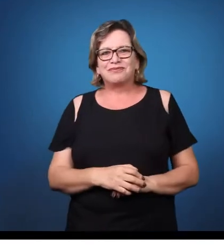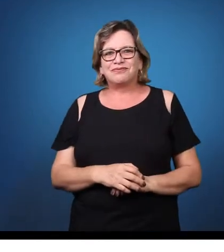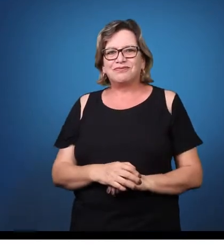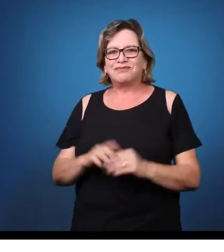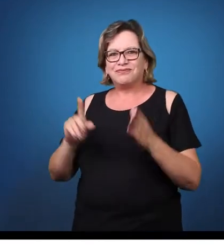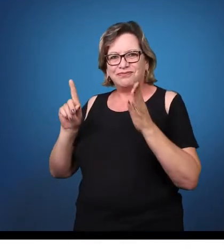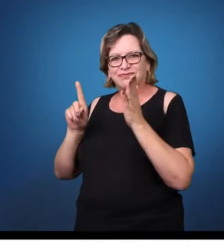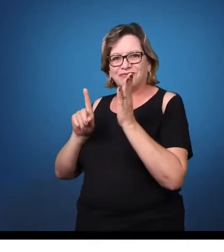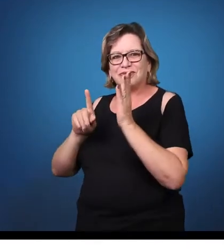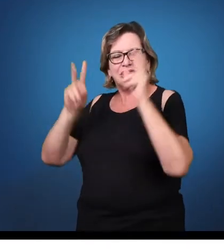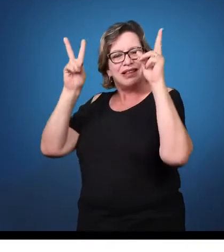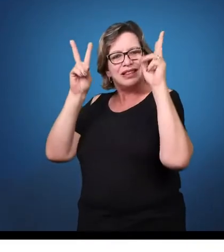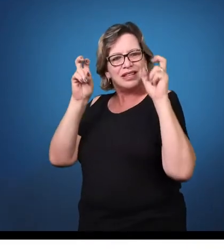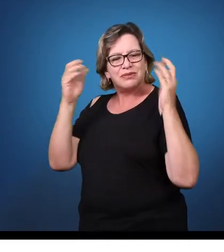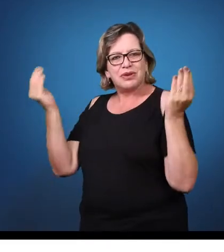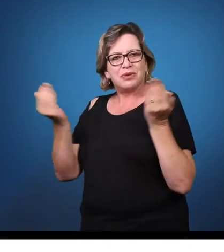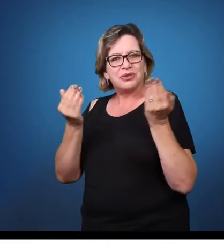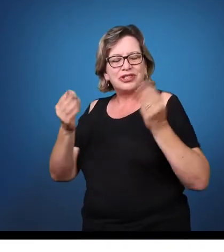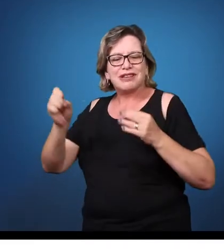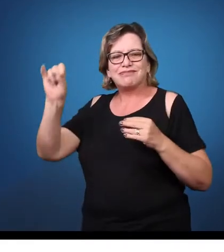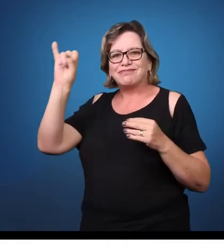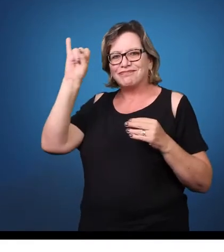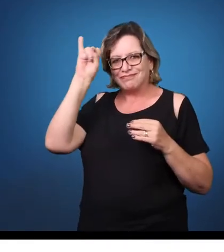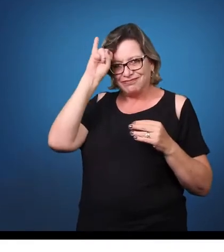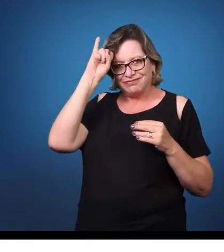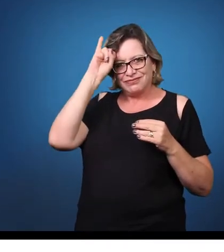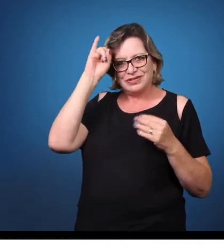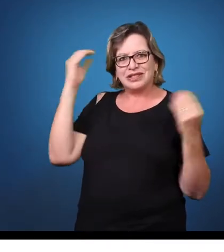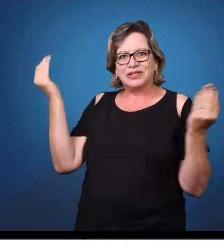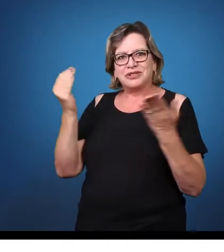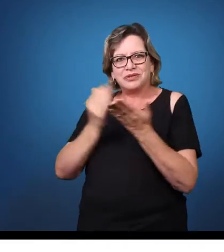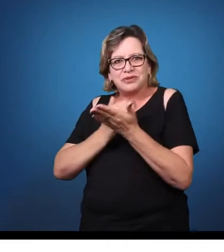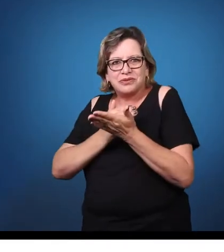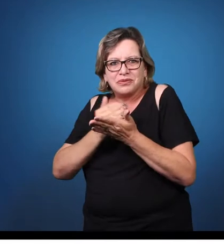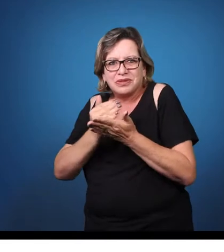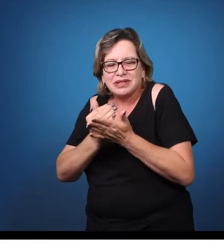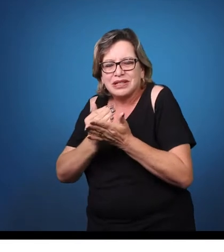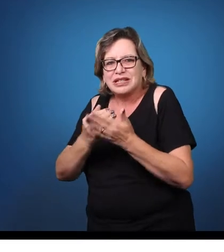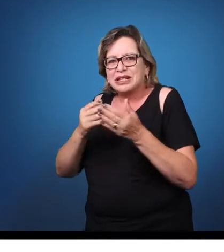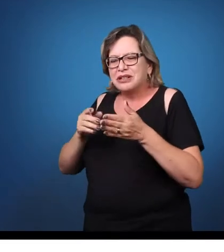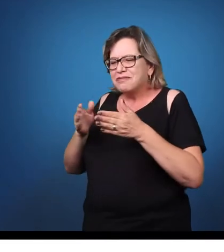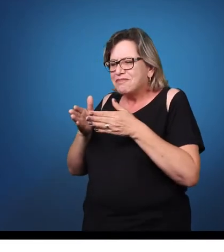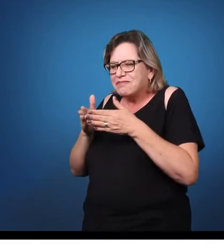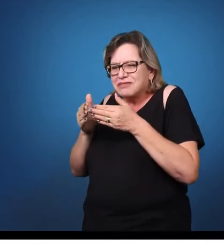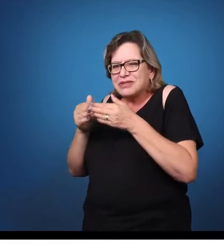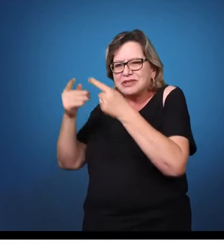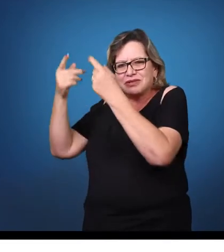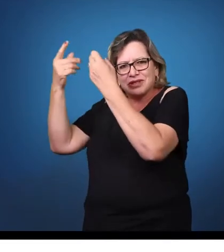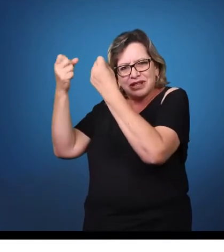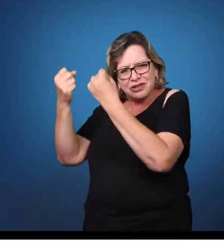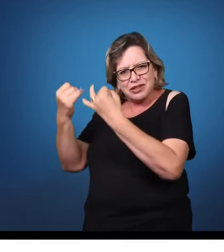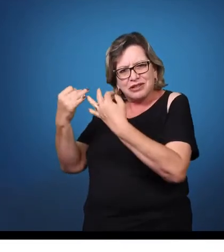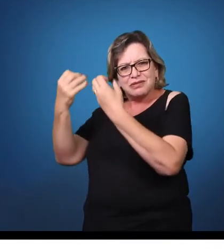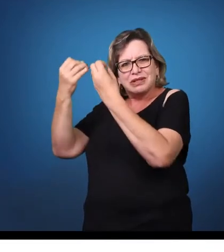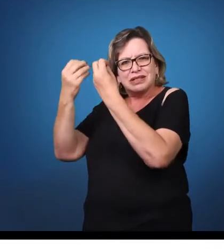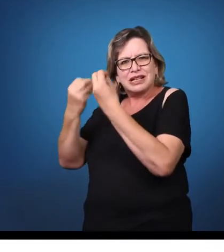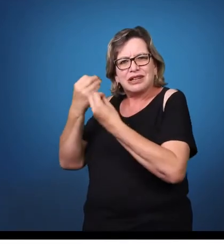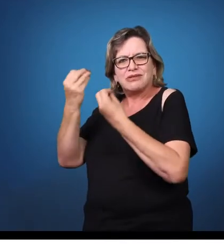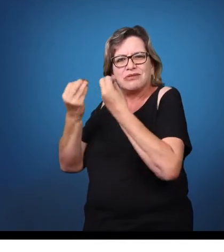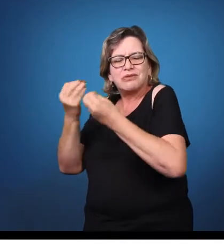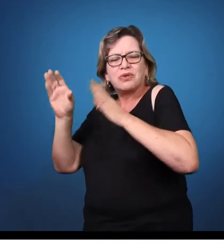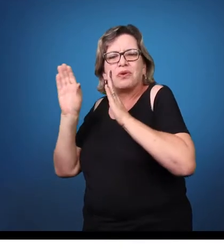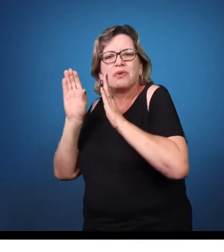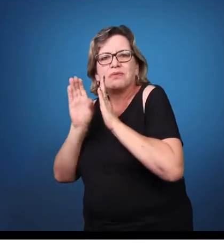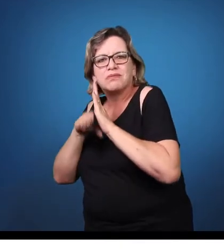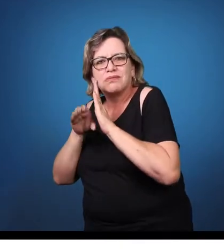hoje é deficiência intelectual. Então, eu começaria a nossa conversa lhe pedindo para nos contextualizar o conceito e